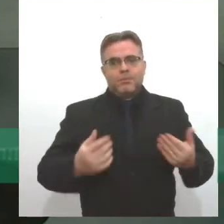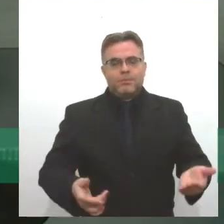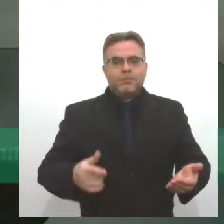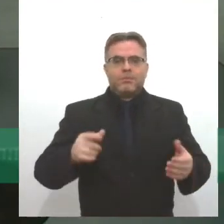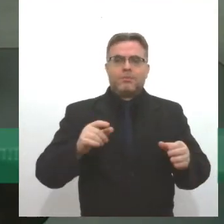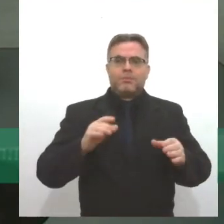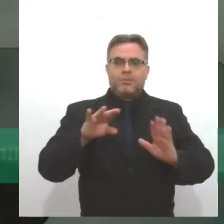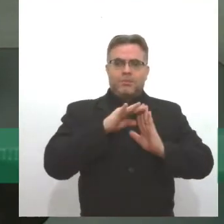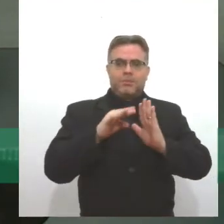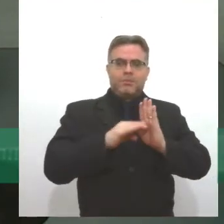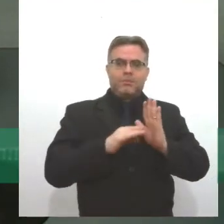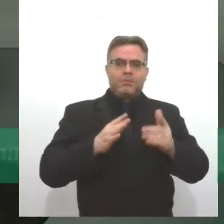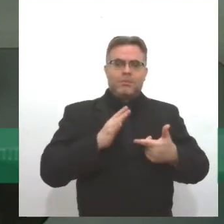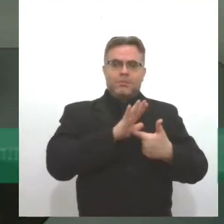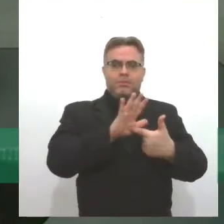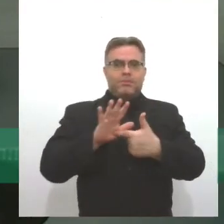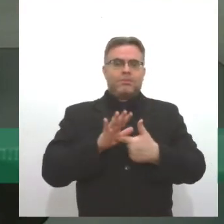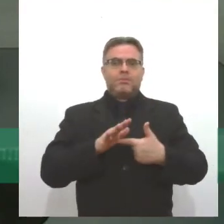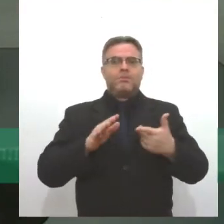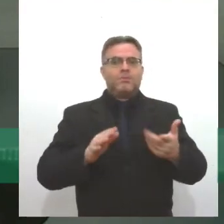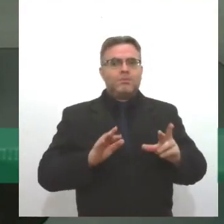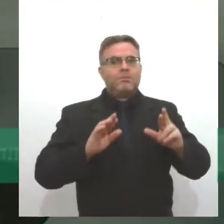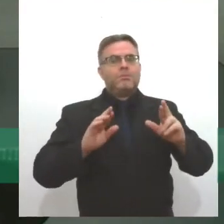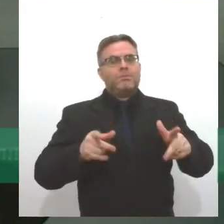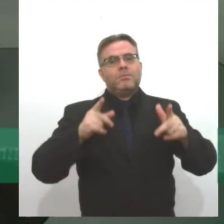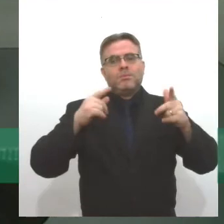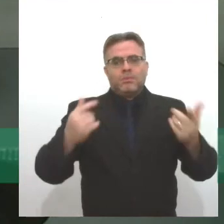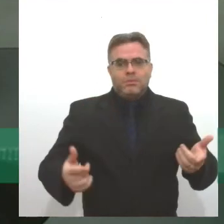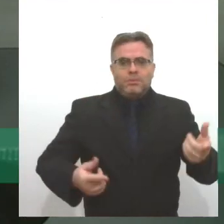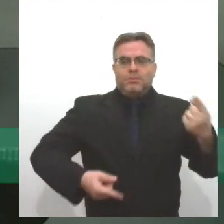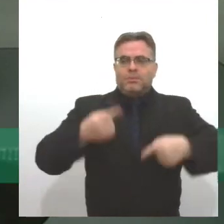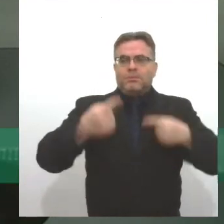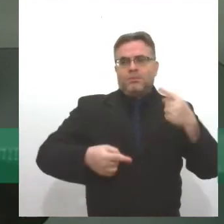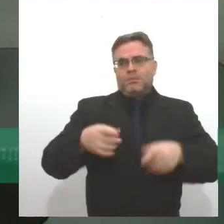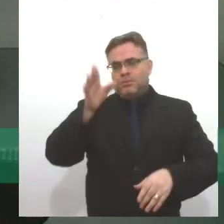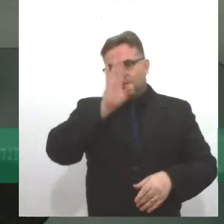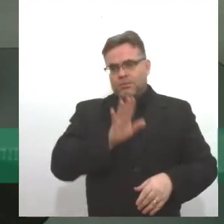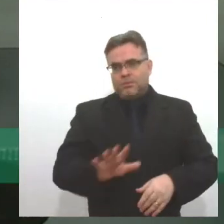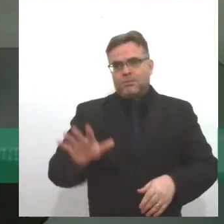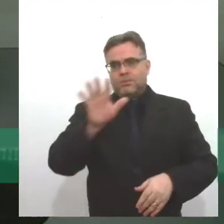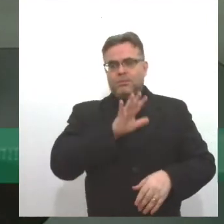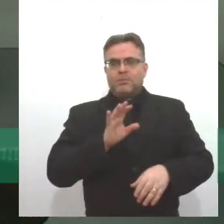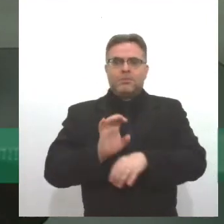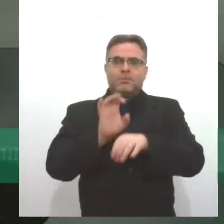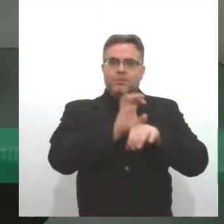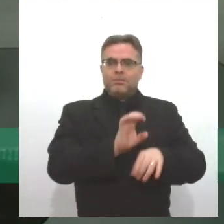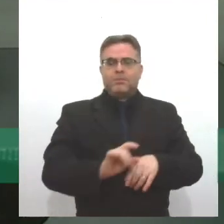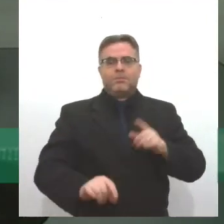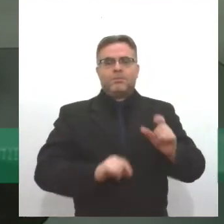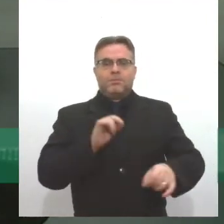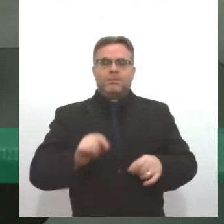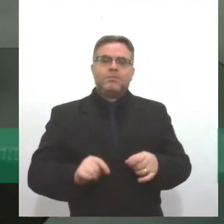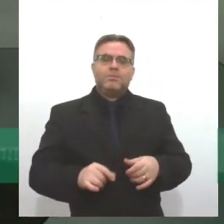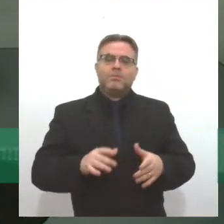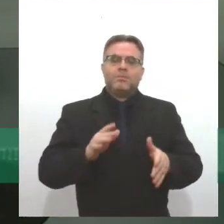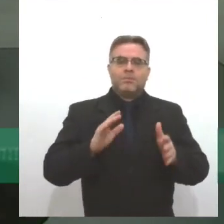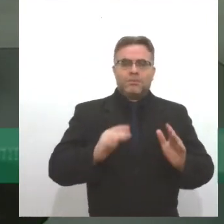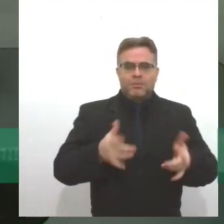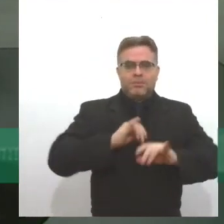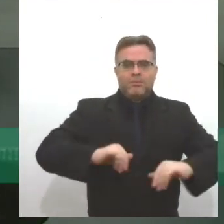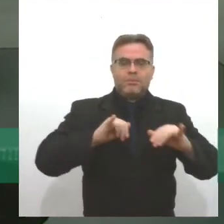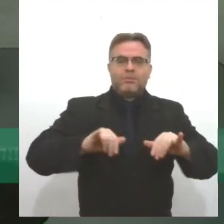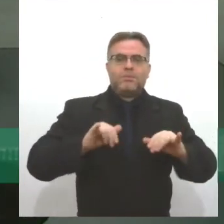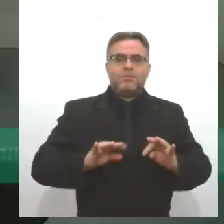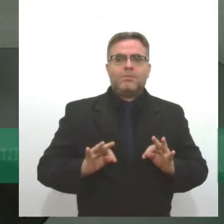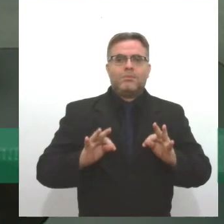natureza, como o que vocês apresentam aqui, que faz essa ponte entre o debate nacional, o debate estadual, e dá vozes aos segmentos da